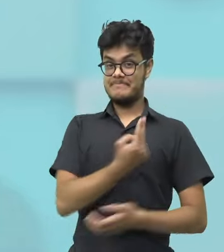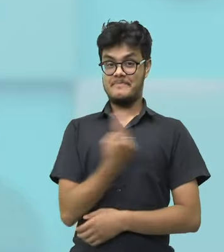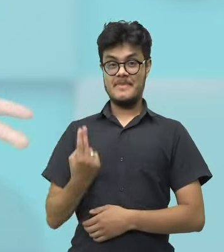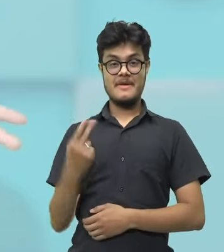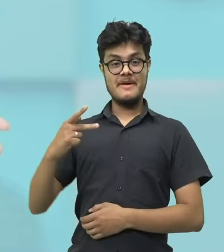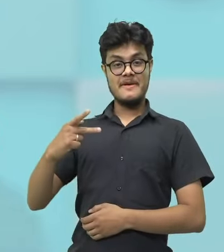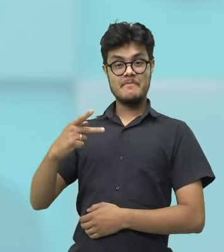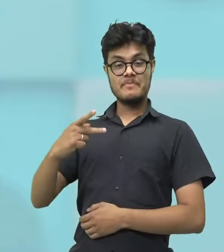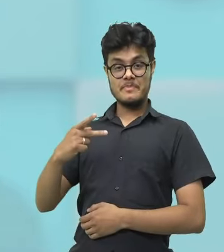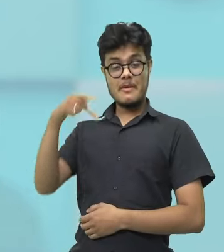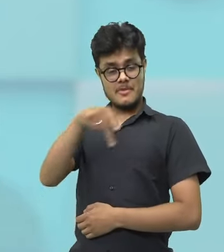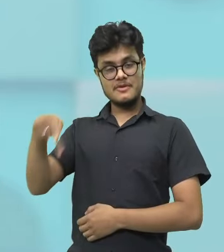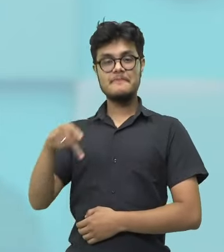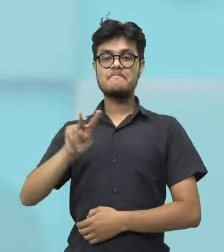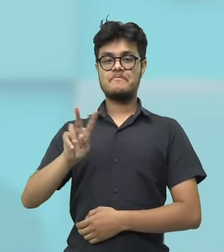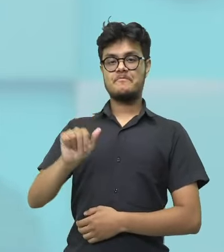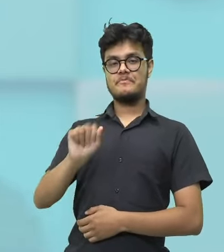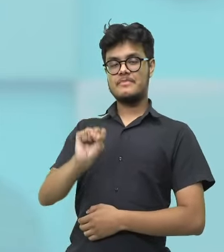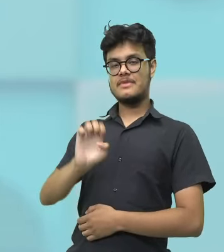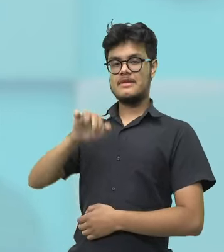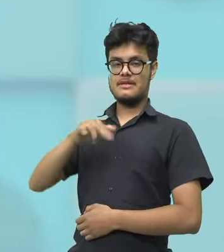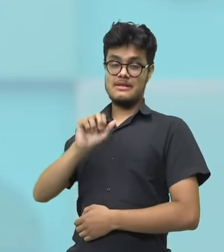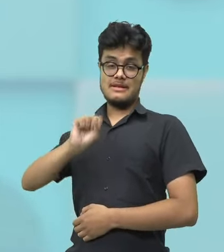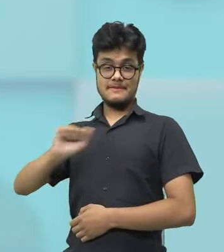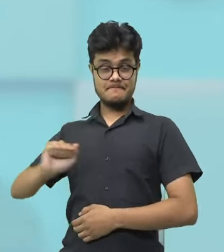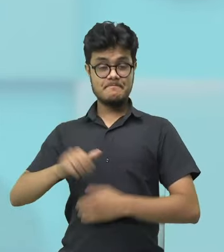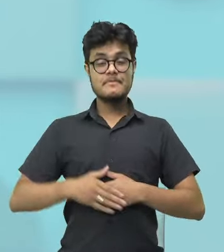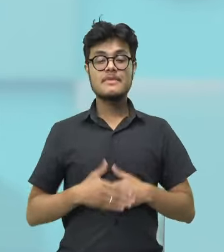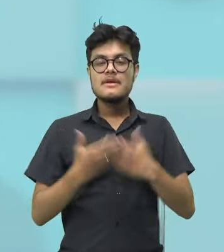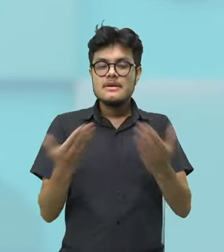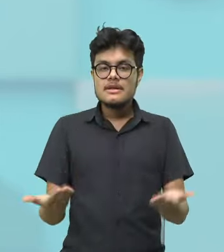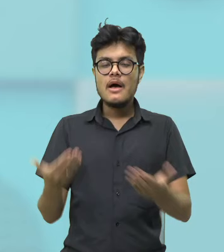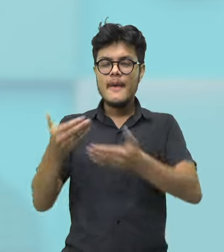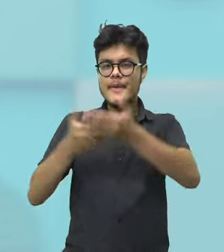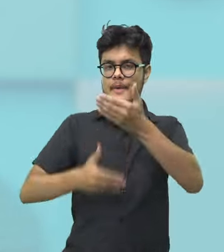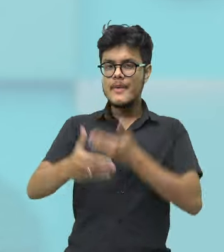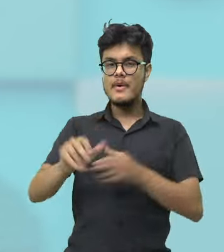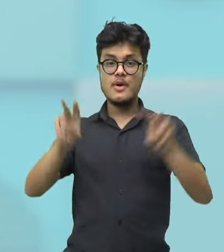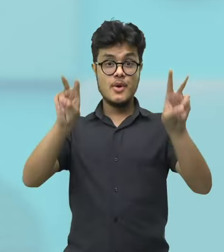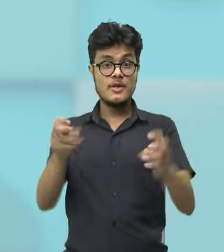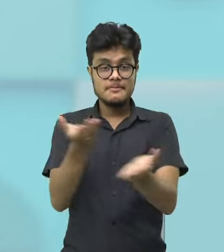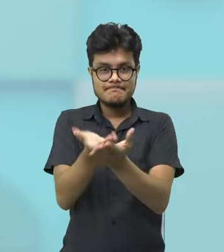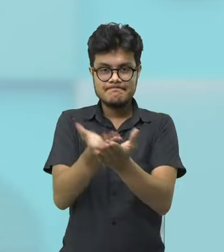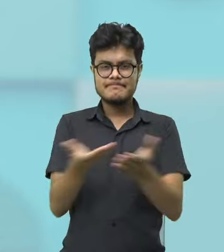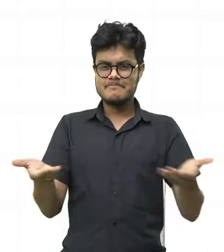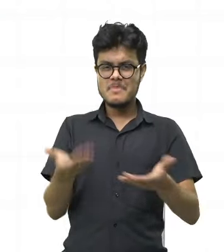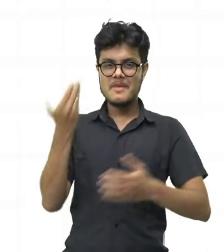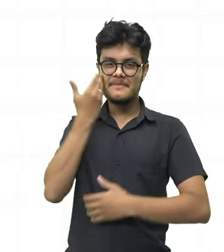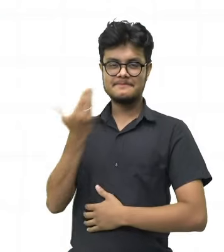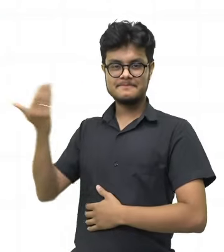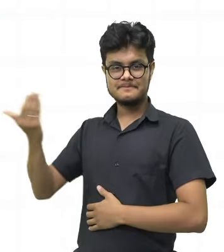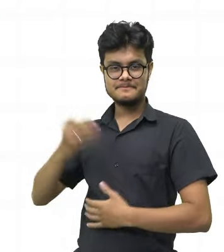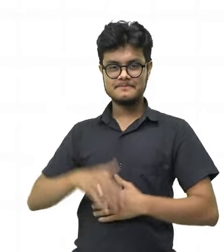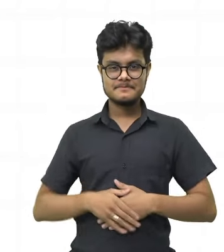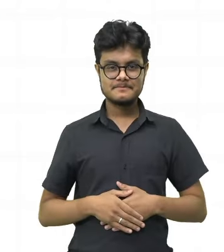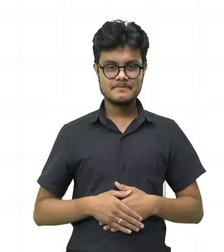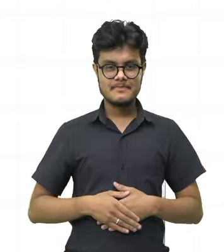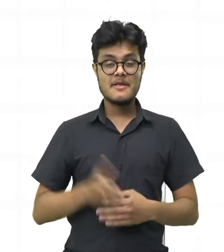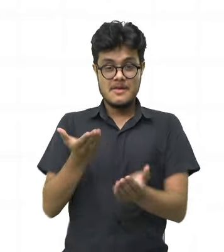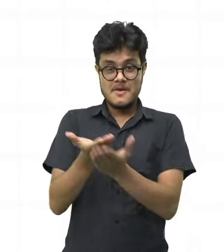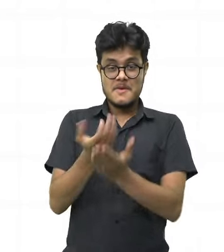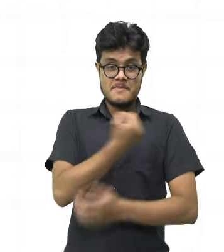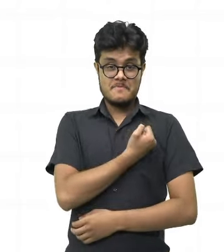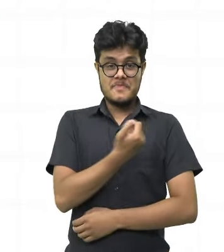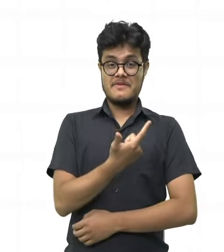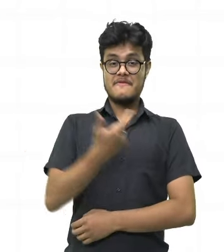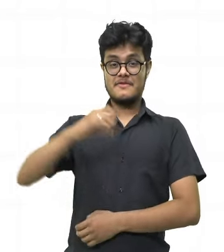sou a professora Vanessa Mafra. Vamos verificar o nosso conteúdo? Aula de